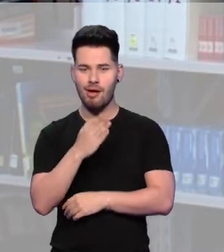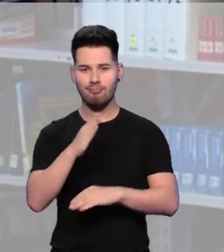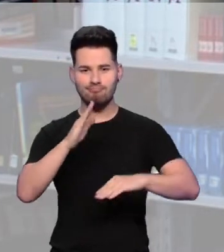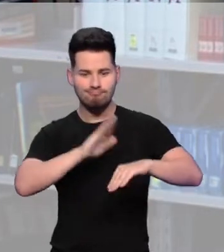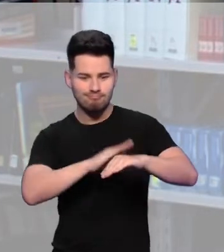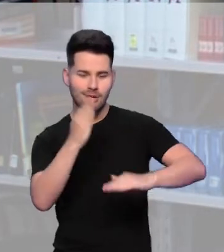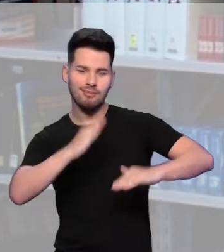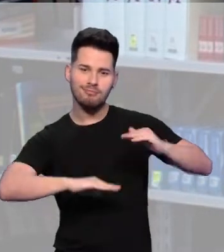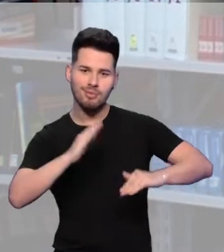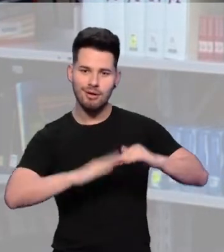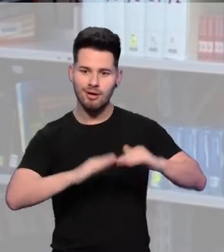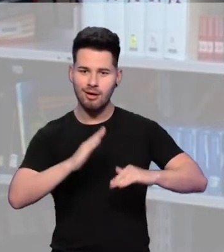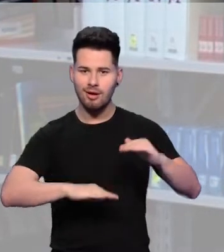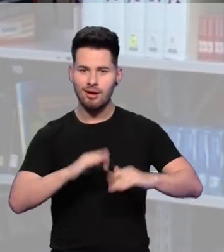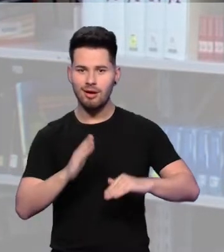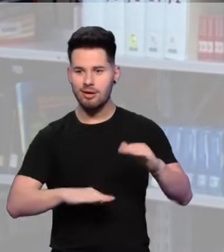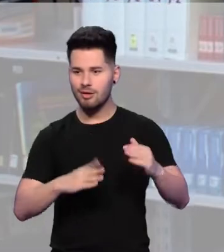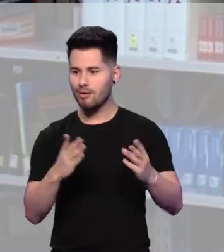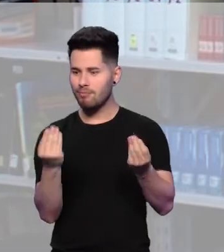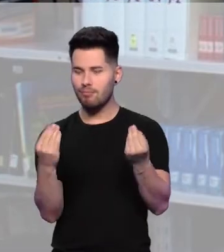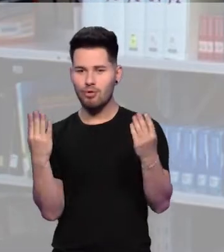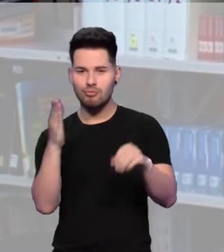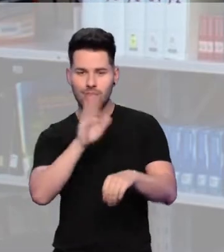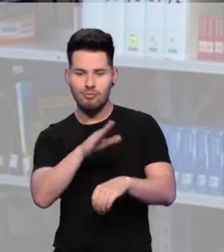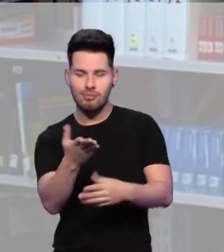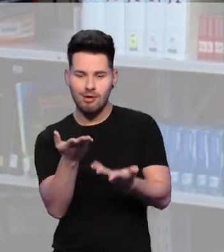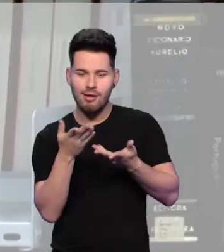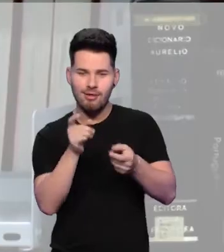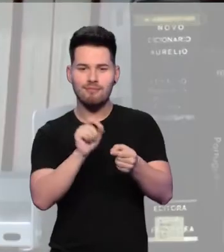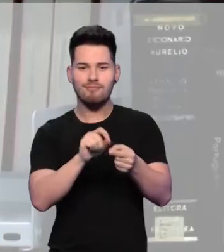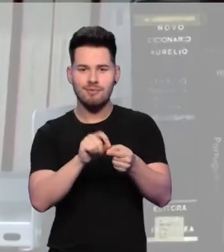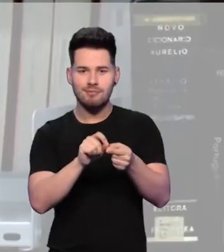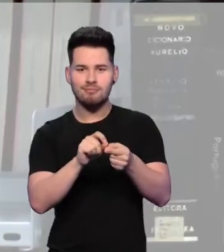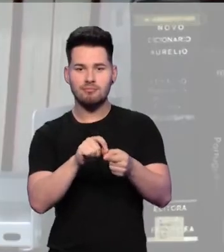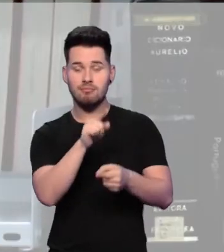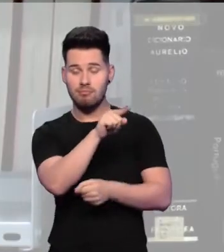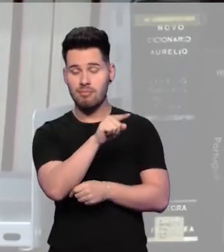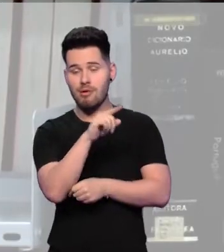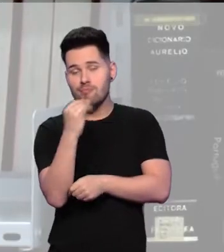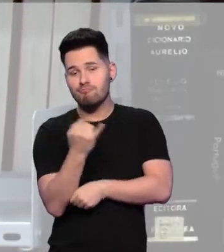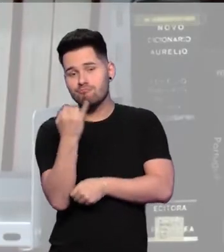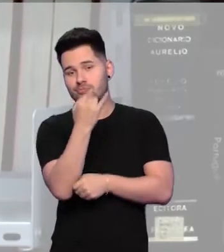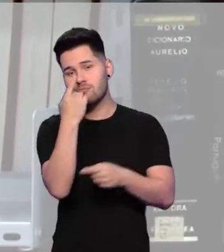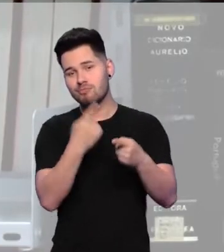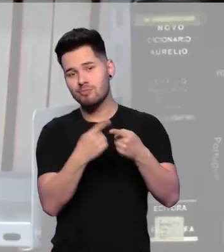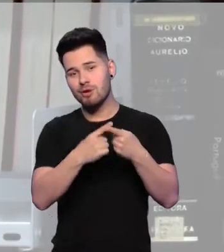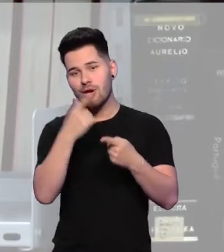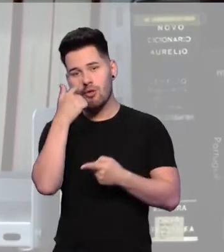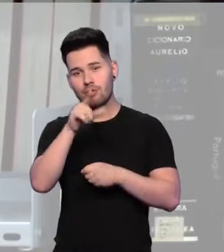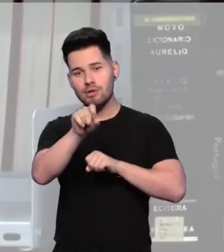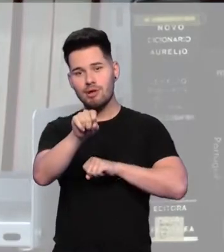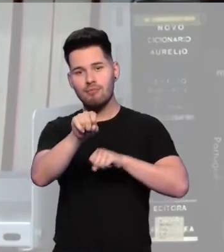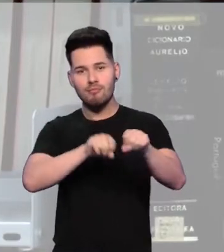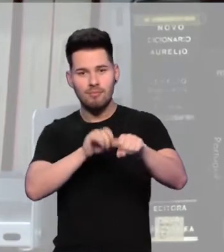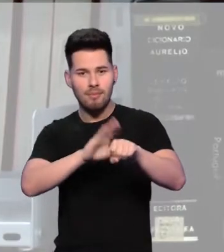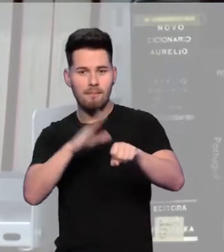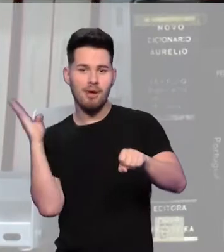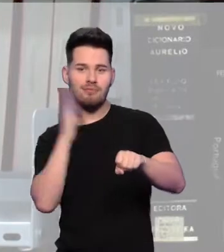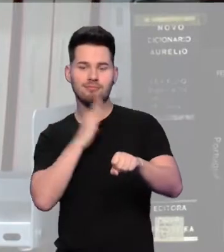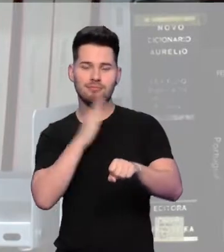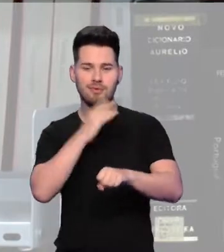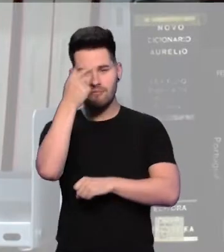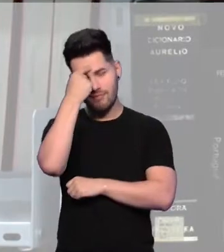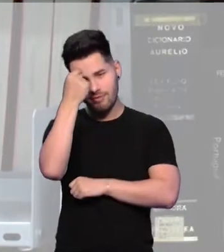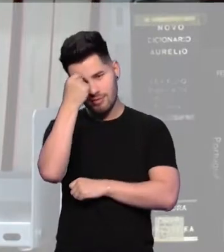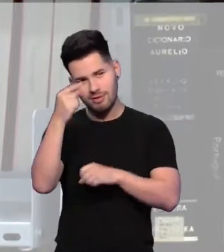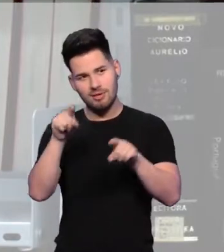ele é um tecnólogo e isso acaba atraindo vários alunos. Para mim foi importante porque eu consegui concluir